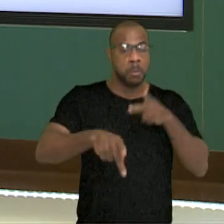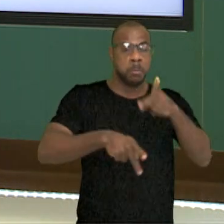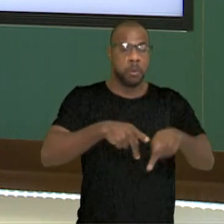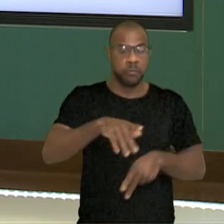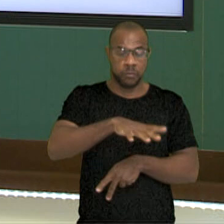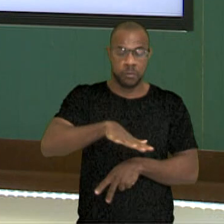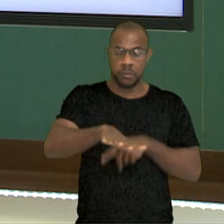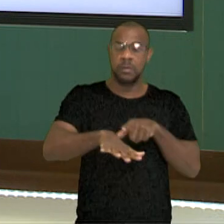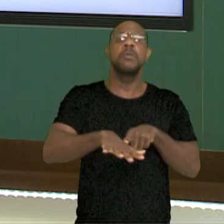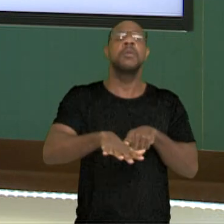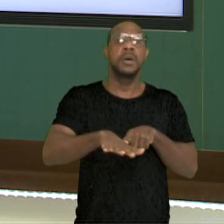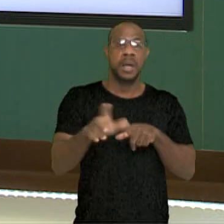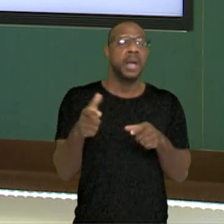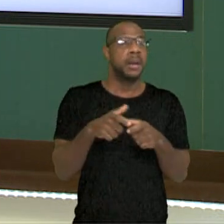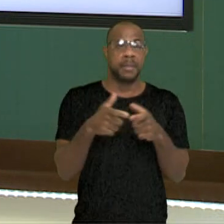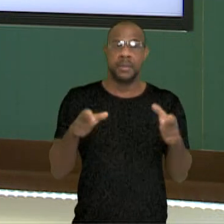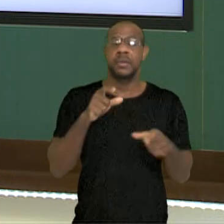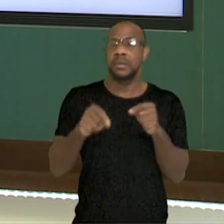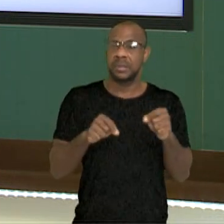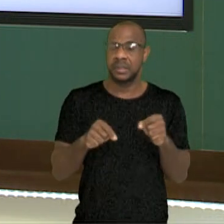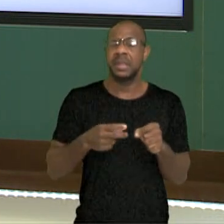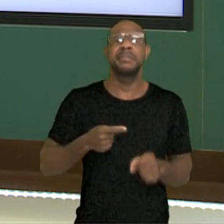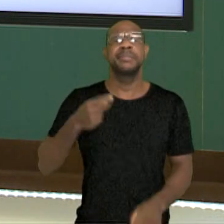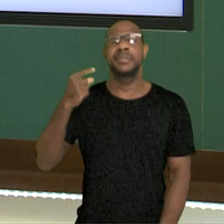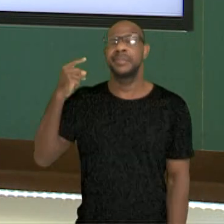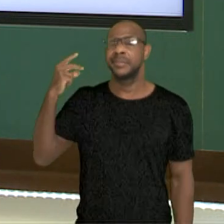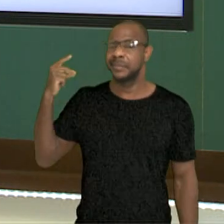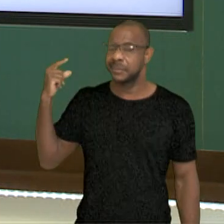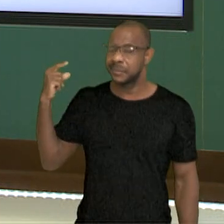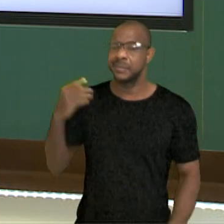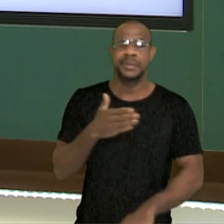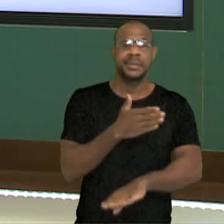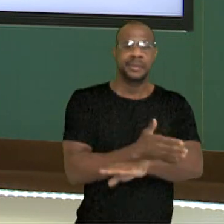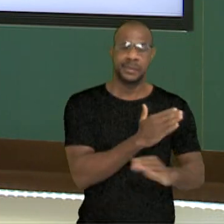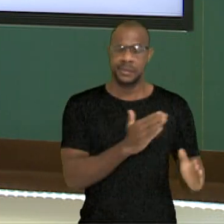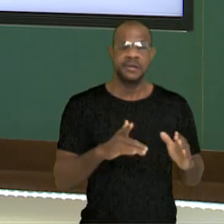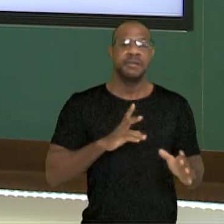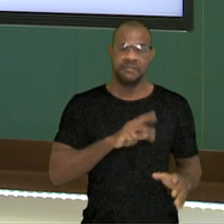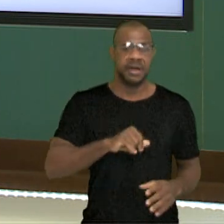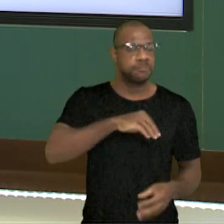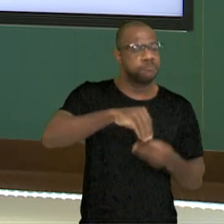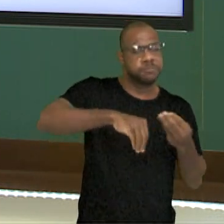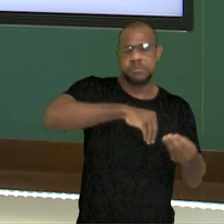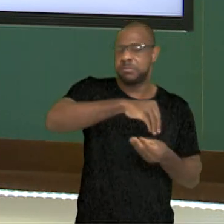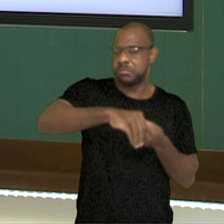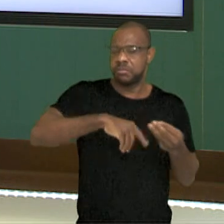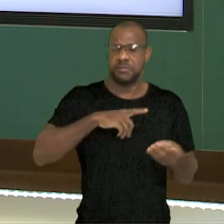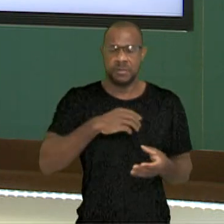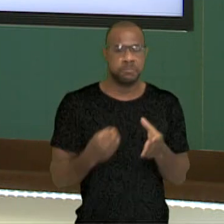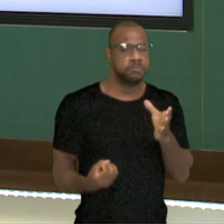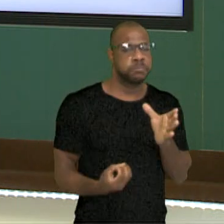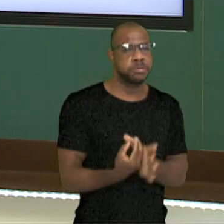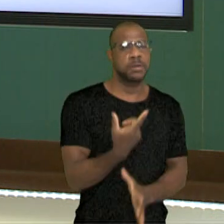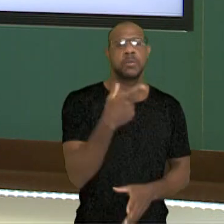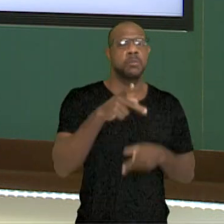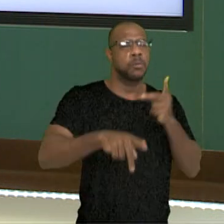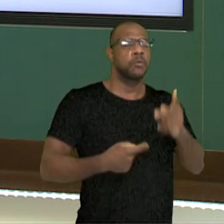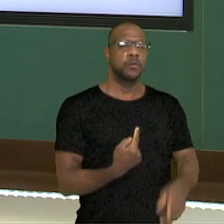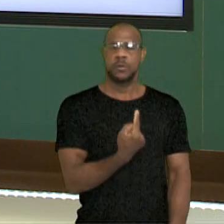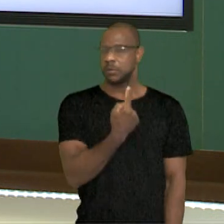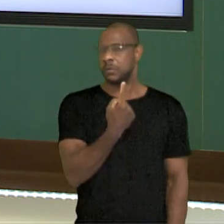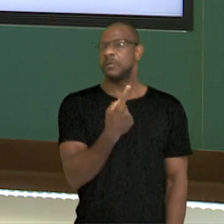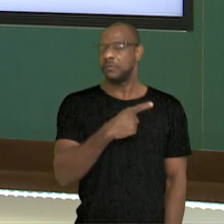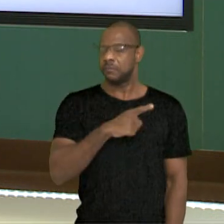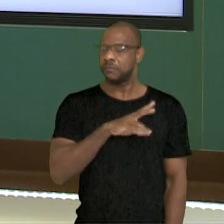a maioria deles, eles são lá na Idade Antiga, né? Alguns vão se mesclar e vão fazer um povo só como os Anglo-Saxões, né?